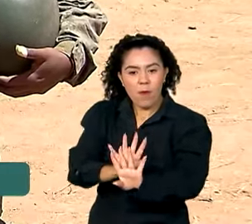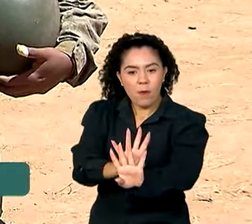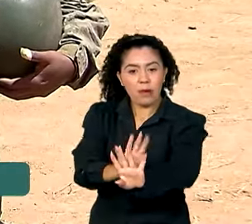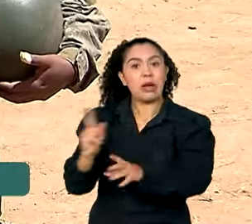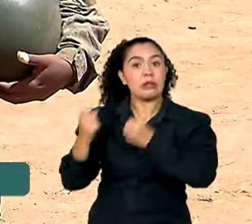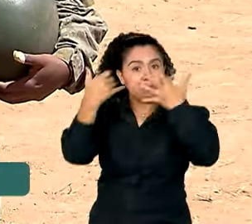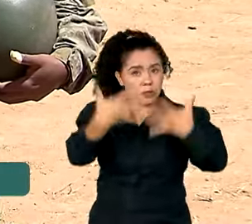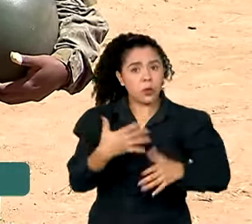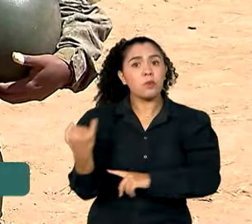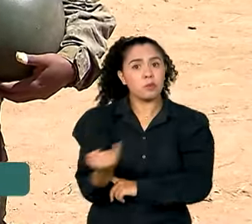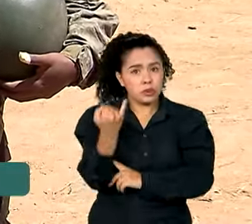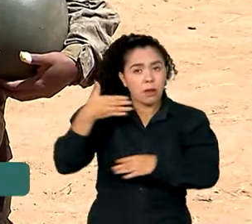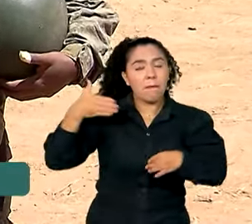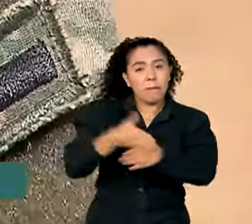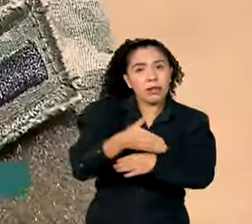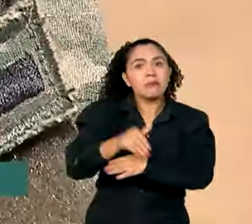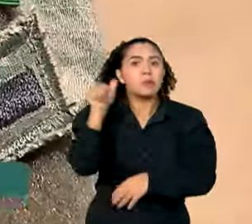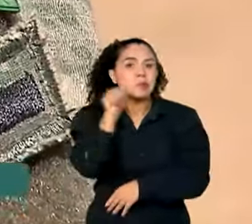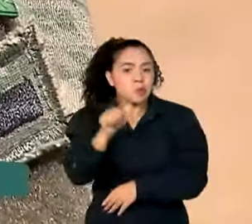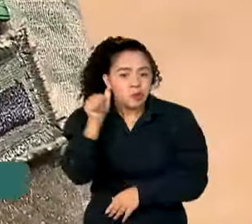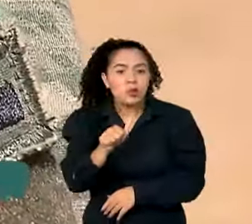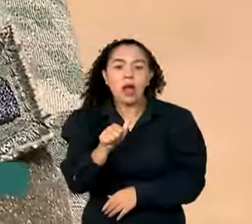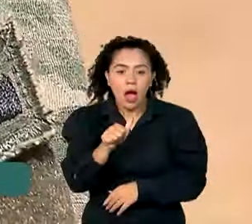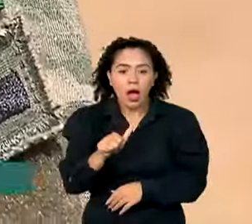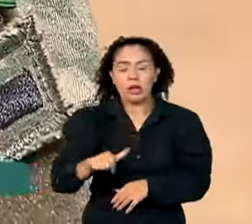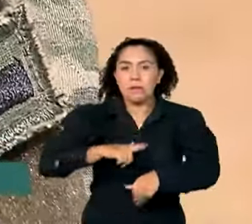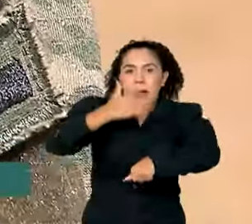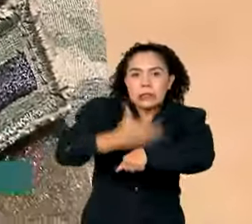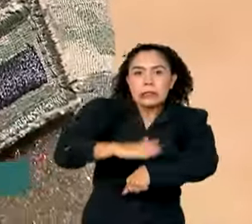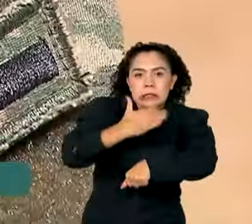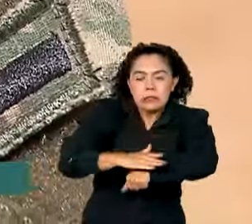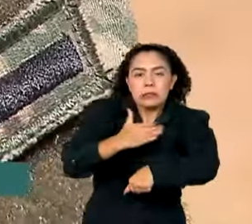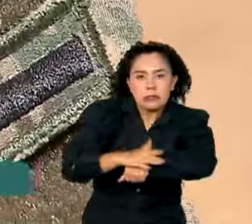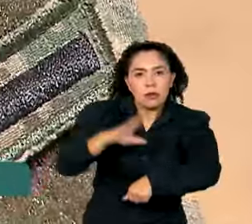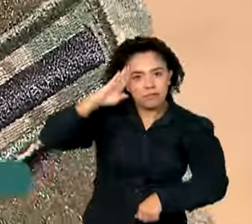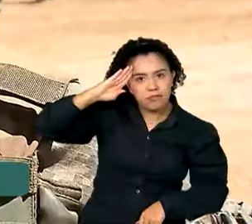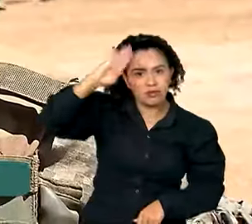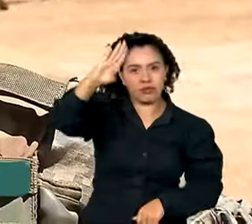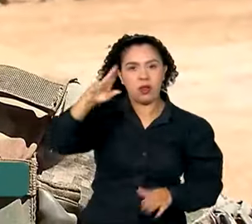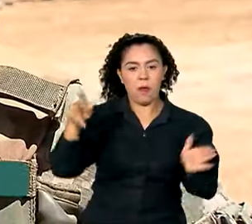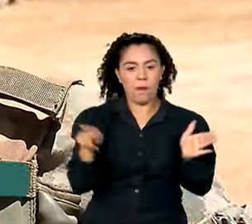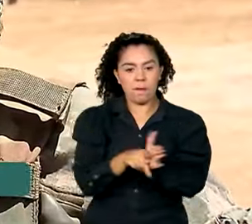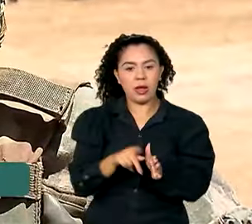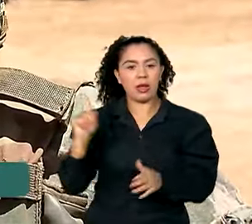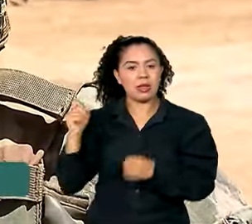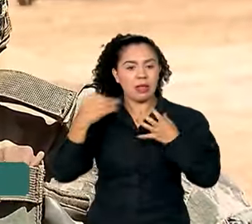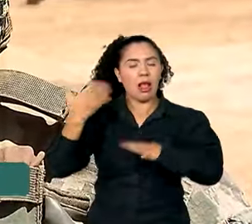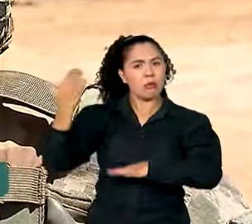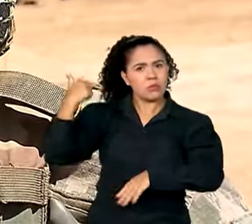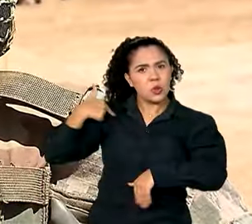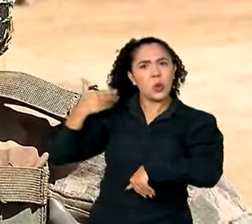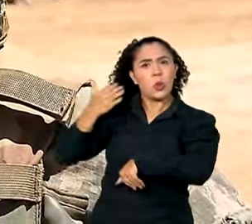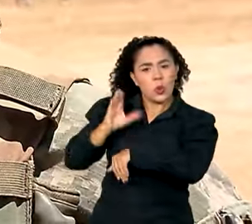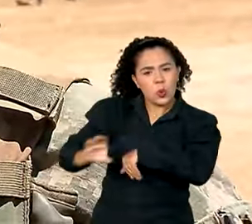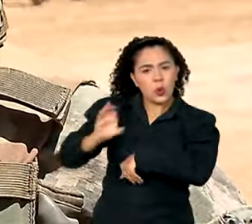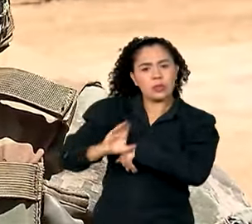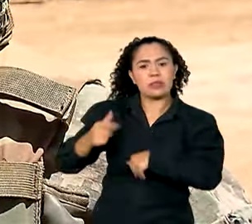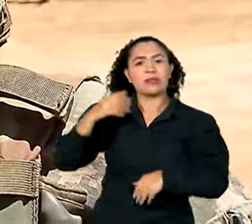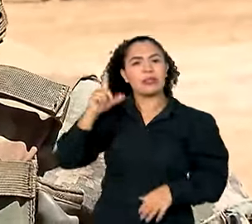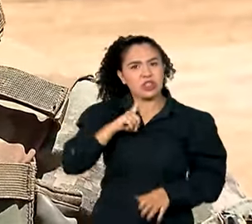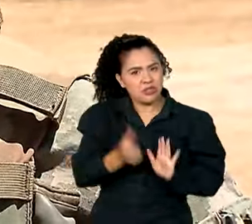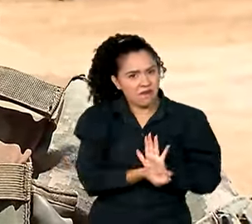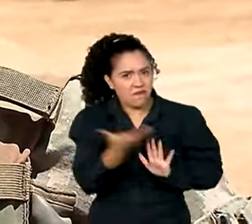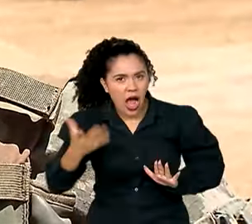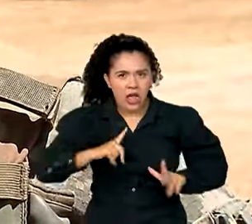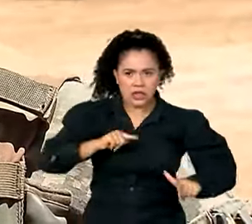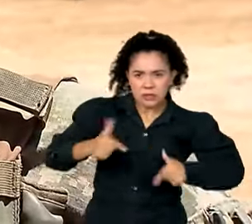importância da participação feminina nos exercícios militares das Forças Armadas. Desde o curso eu já sabia que teriam diversas manobras, diversas